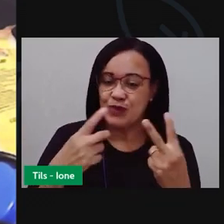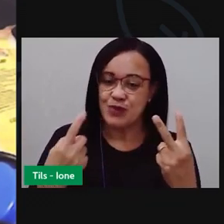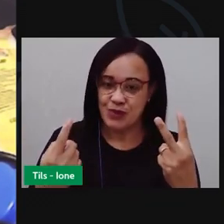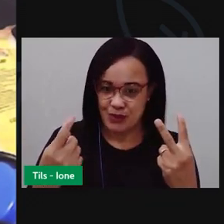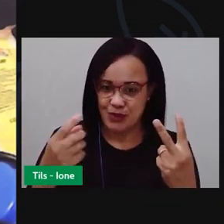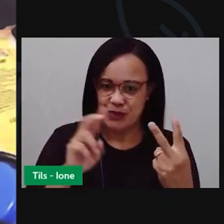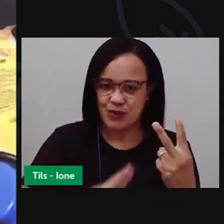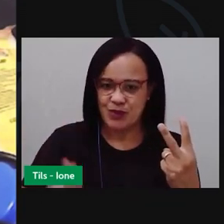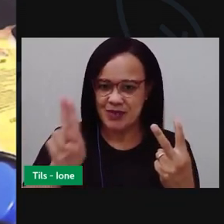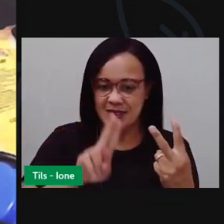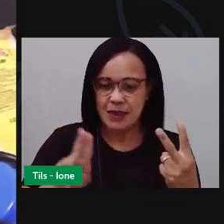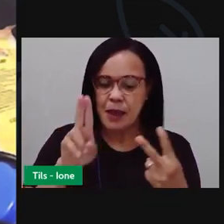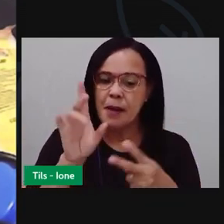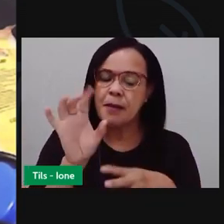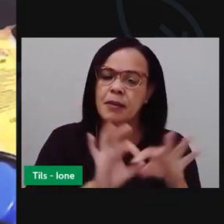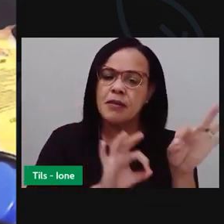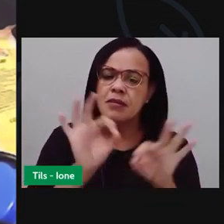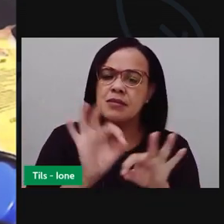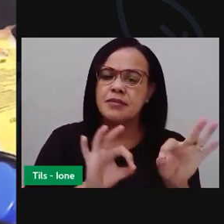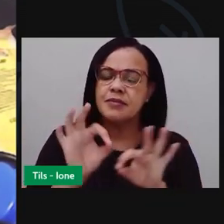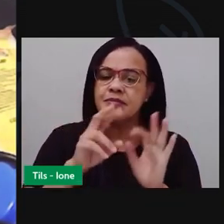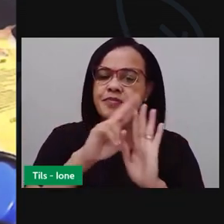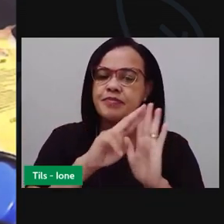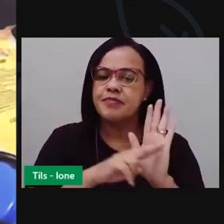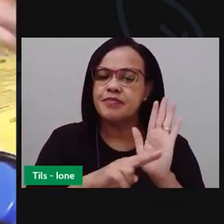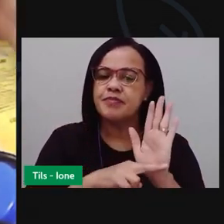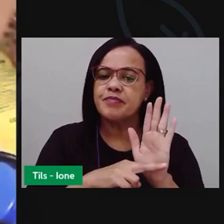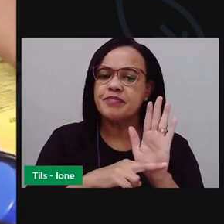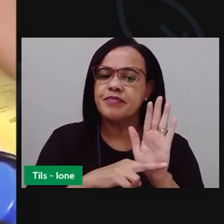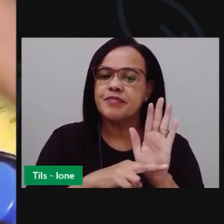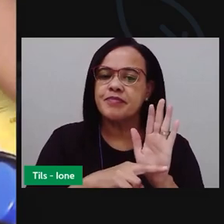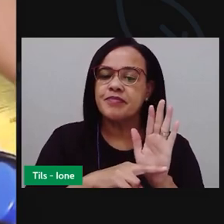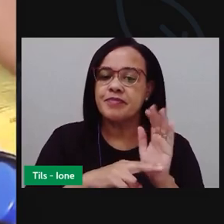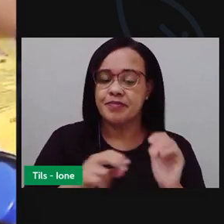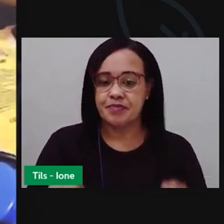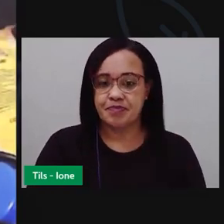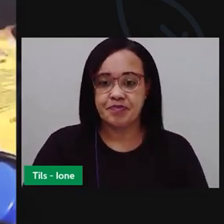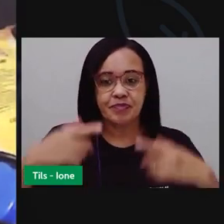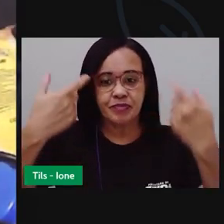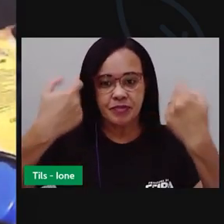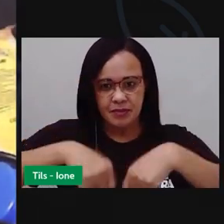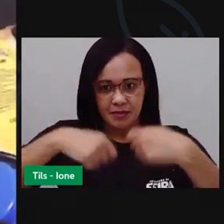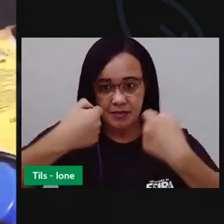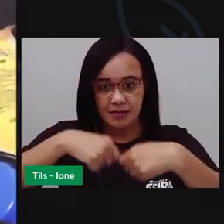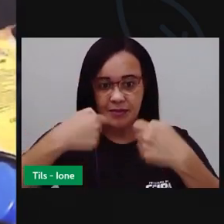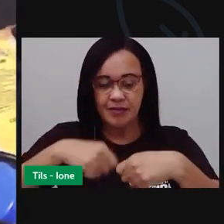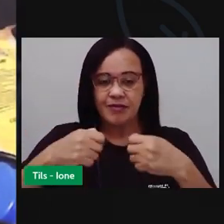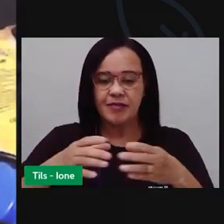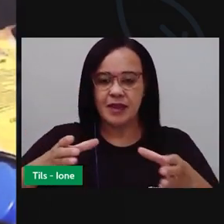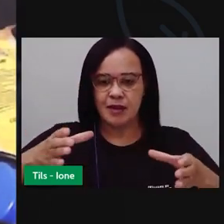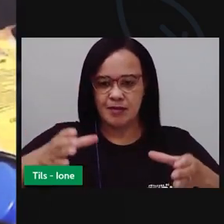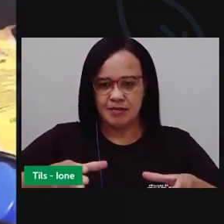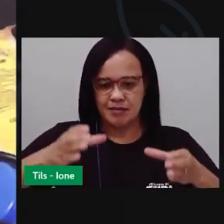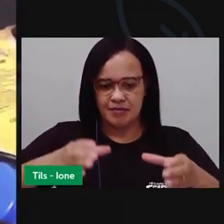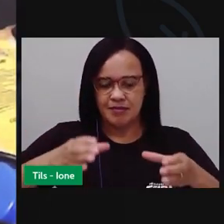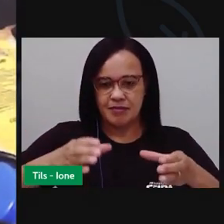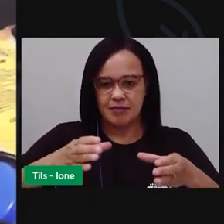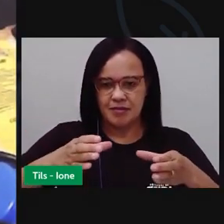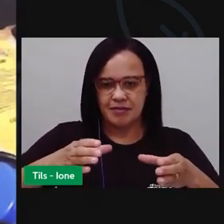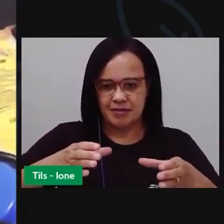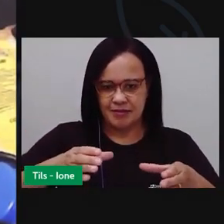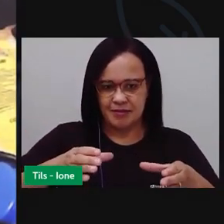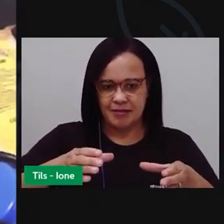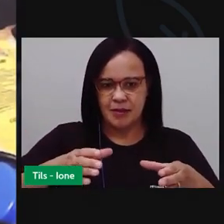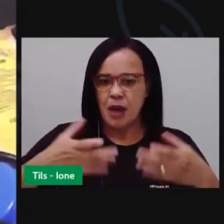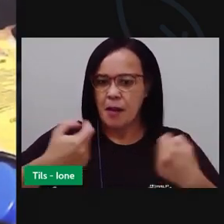Para preparar a receita, a gente também vai precisar de uma tigela ou um prato